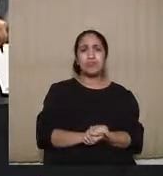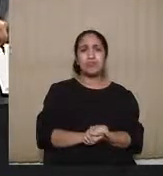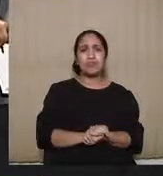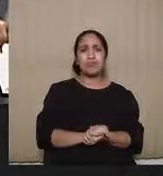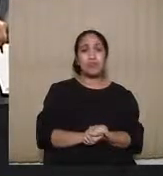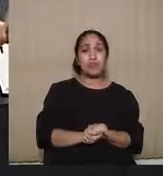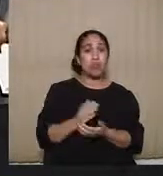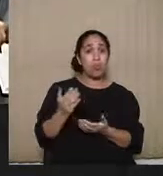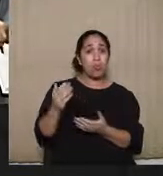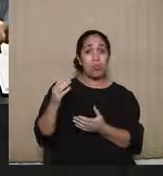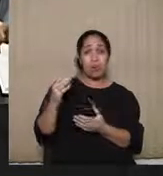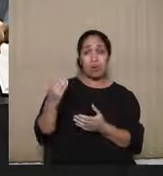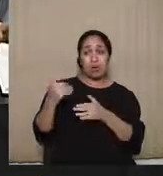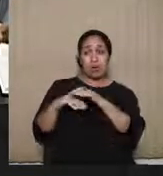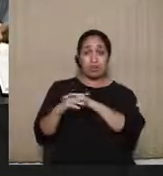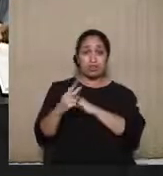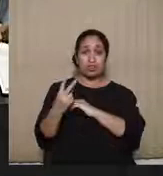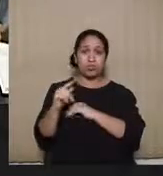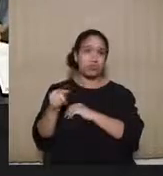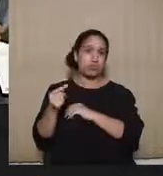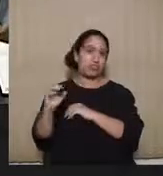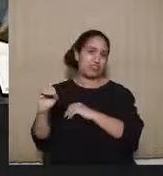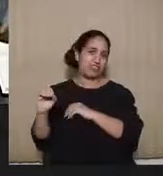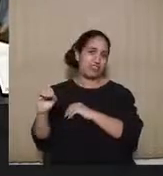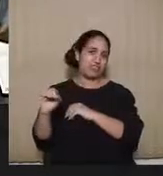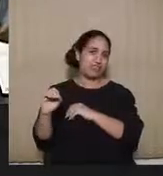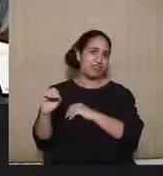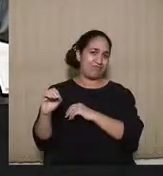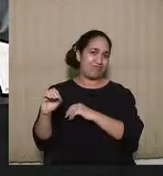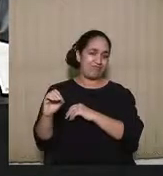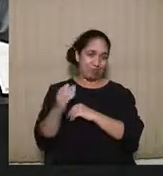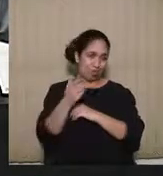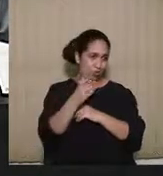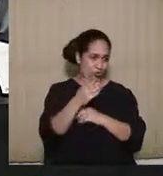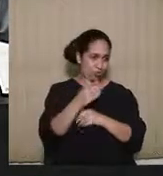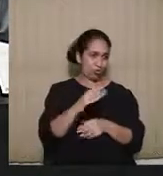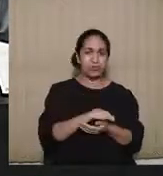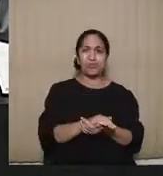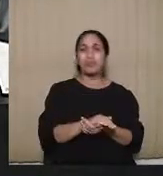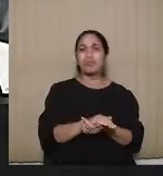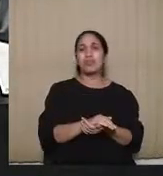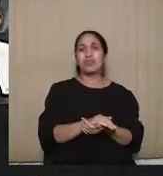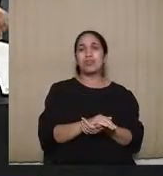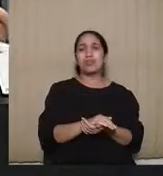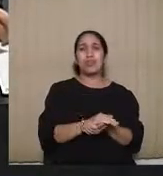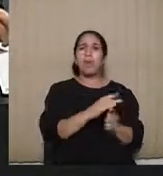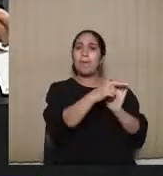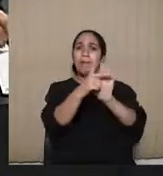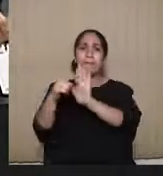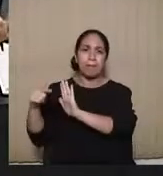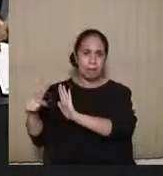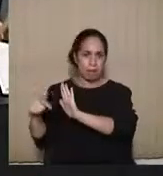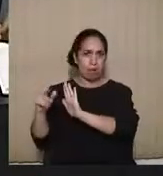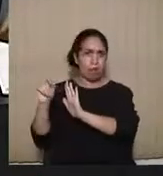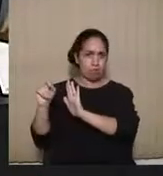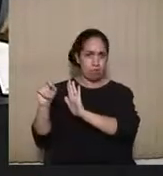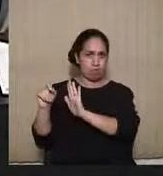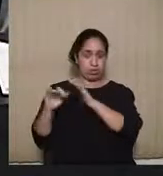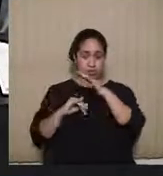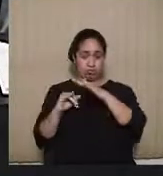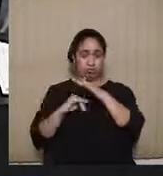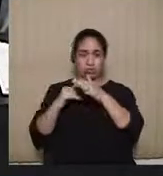caixa 2.0 que consiste no seguinte, hoje em dia os papéis institucionais estão cada vez mais